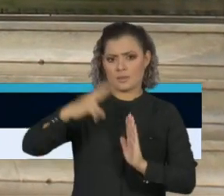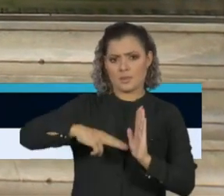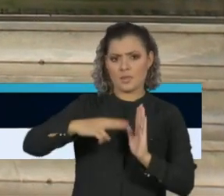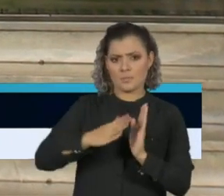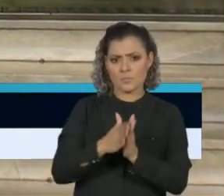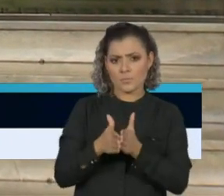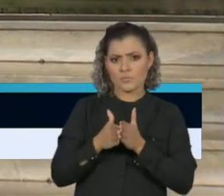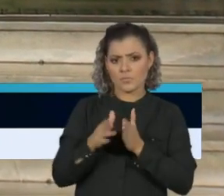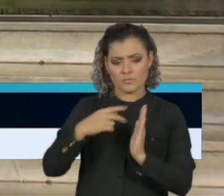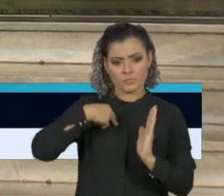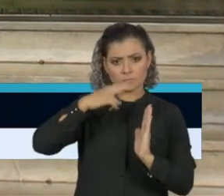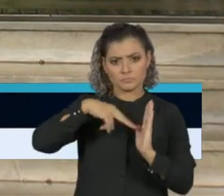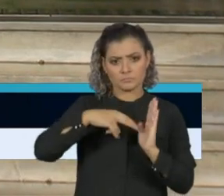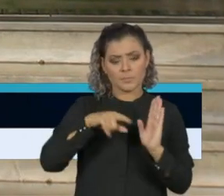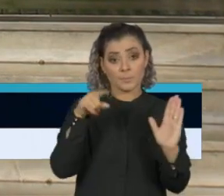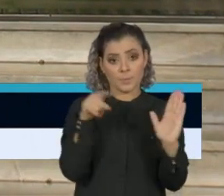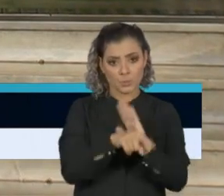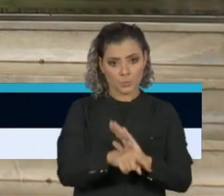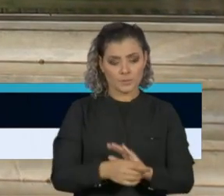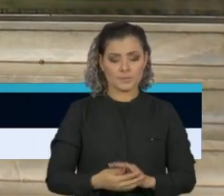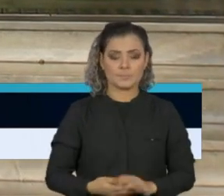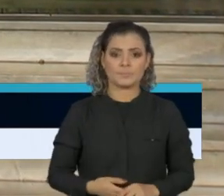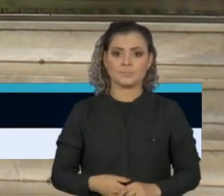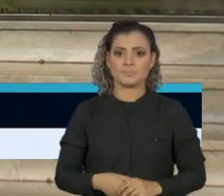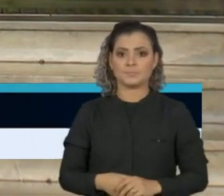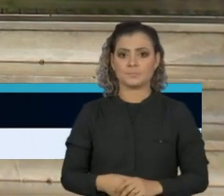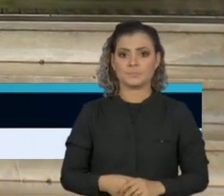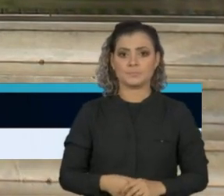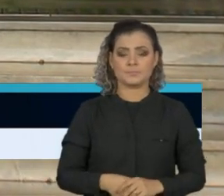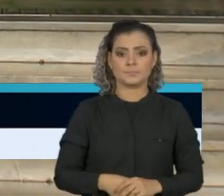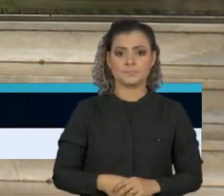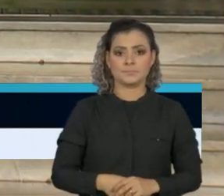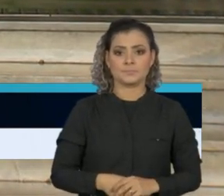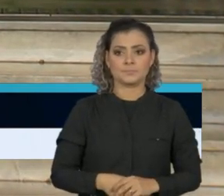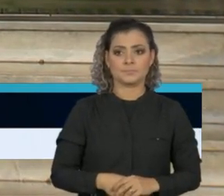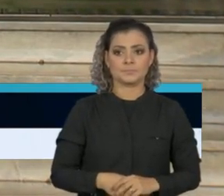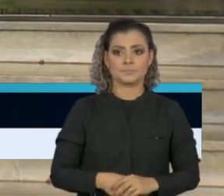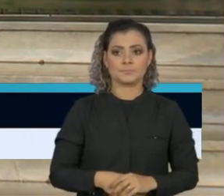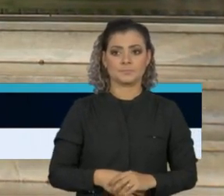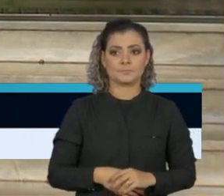que possa fazer a leitura da pergunta do jornalista Arthur Rodrigues.